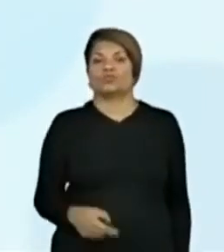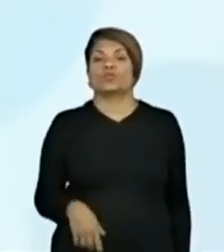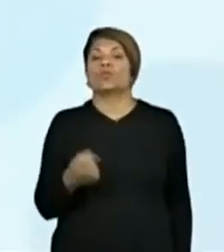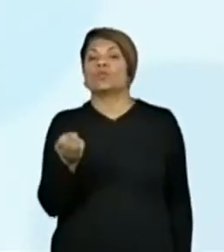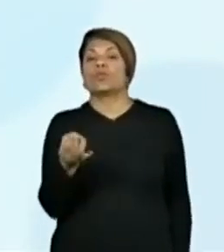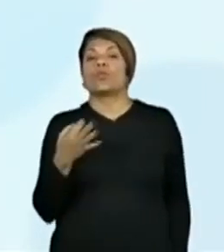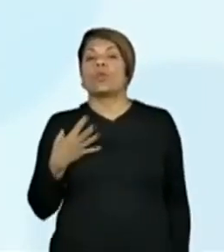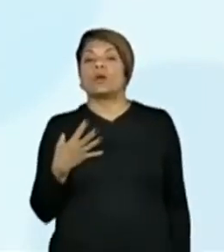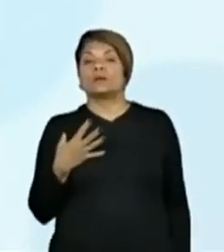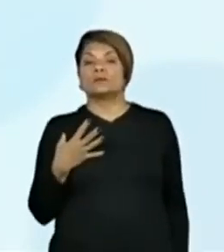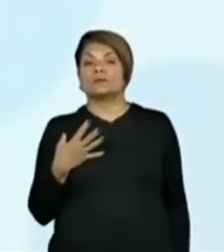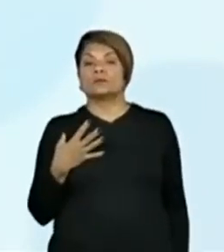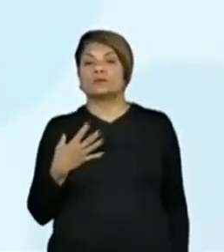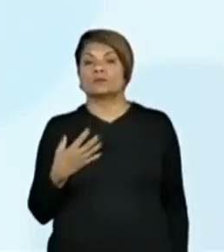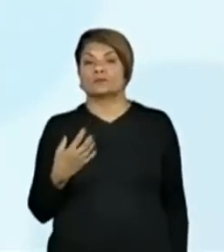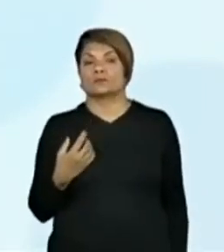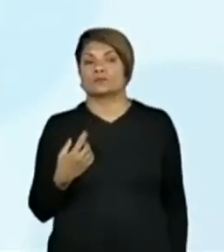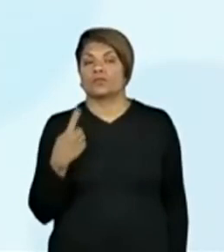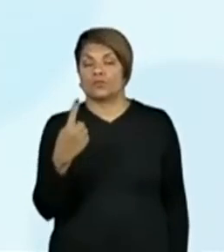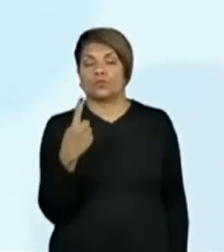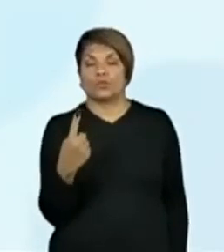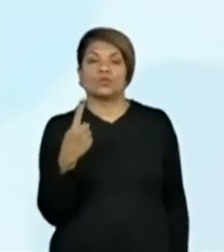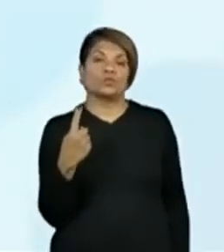que ele vale aqui, ó,